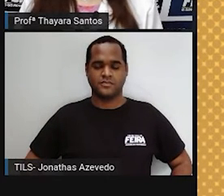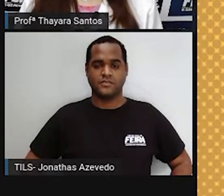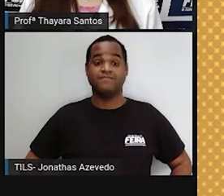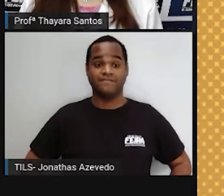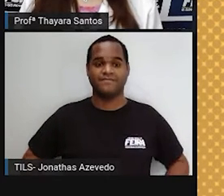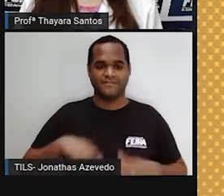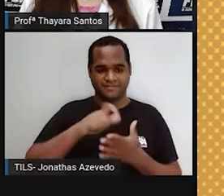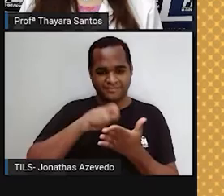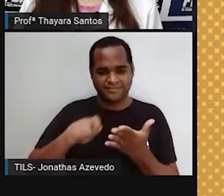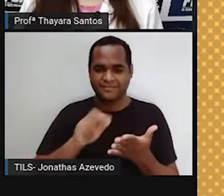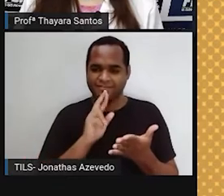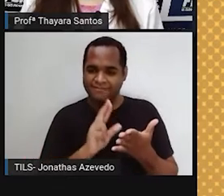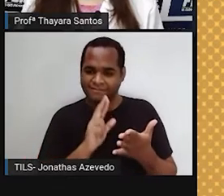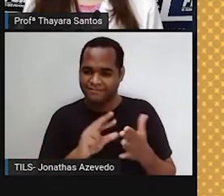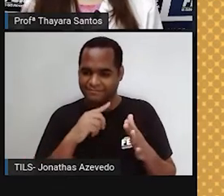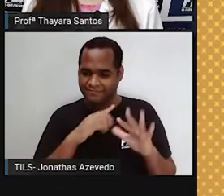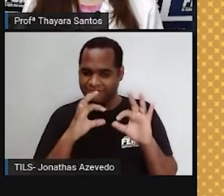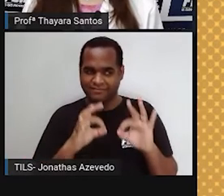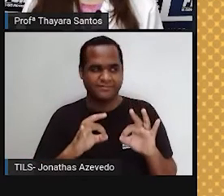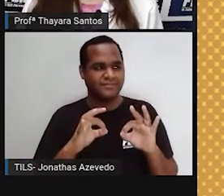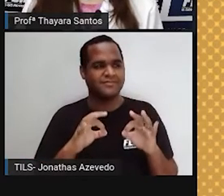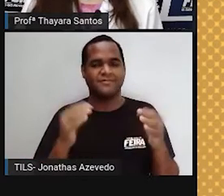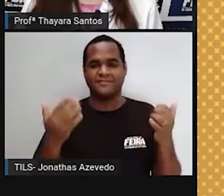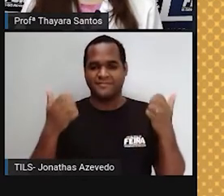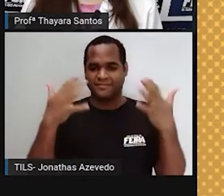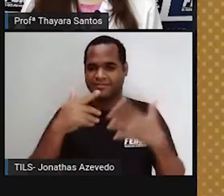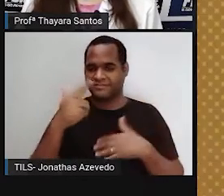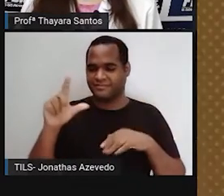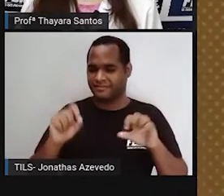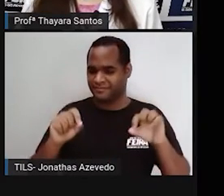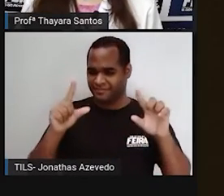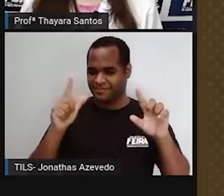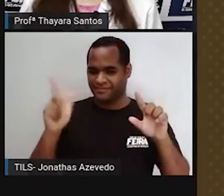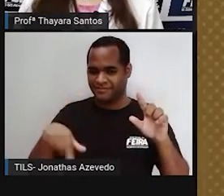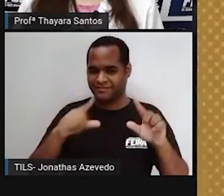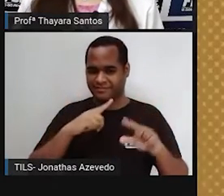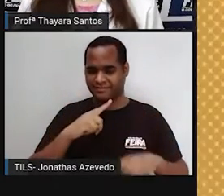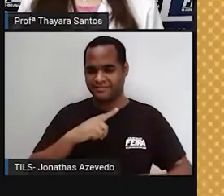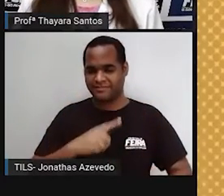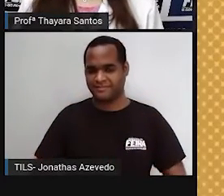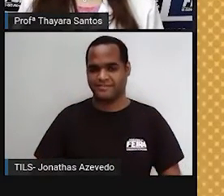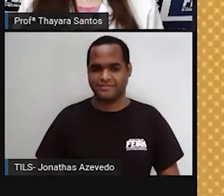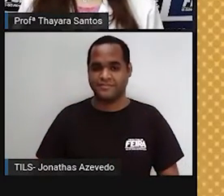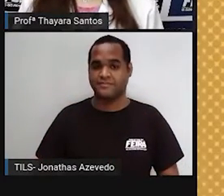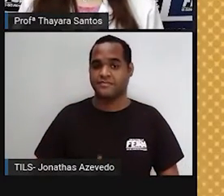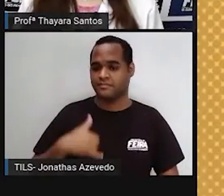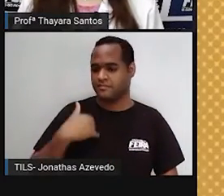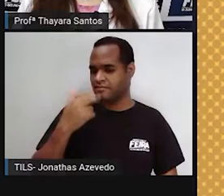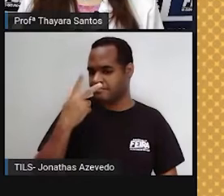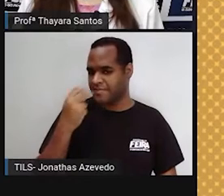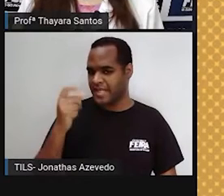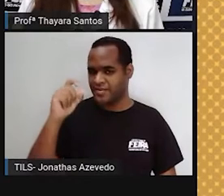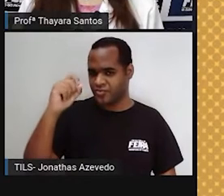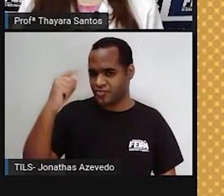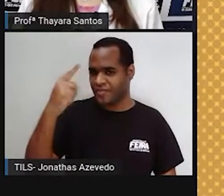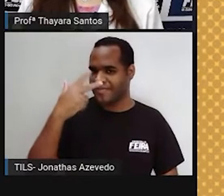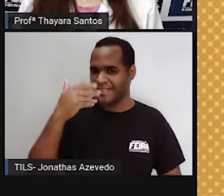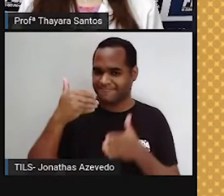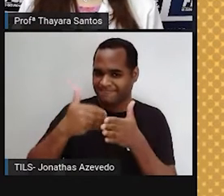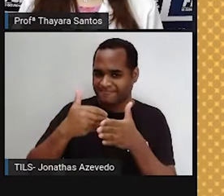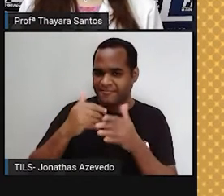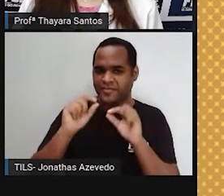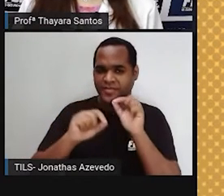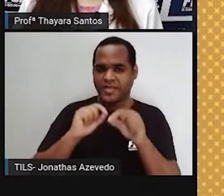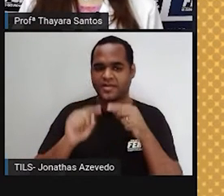Anotaram a resposta? Então, vamos passar para a próxima. A idade aproximada do Sol é...